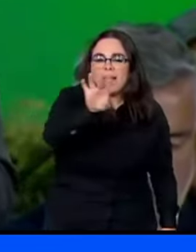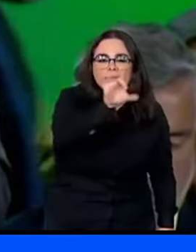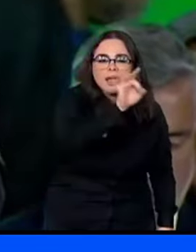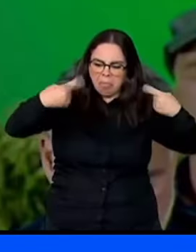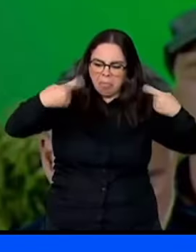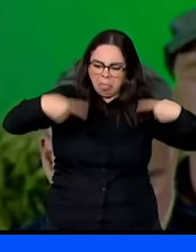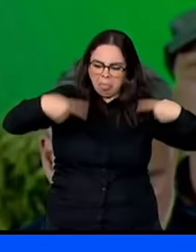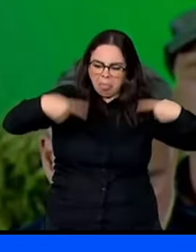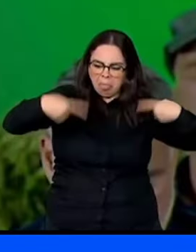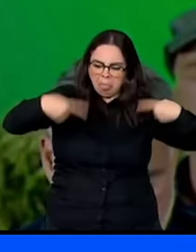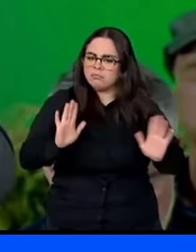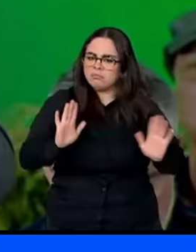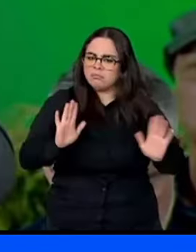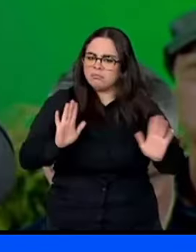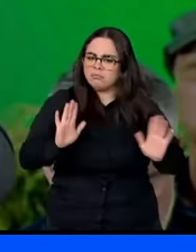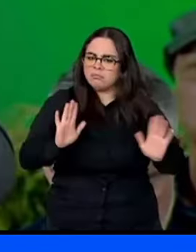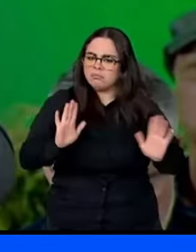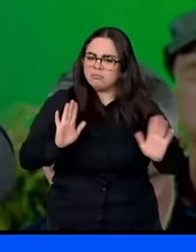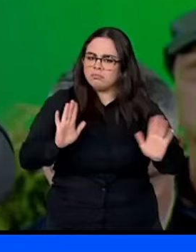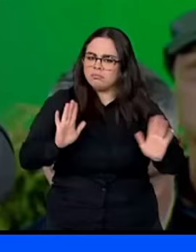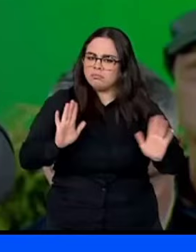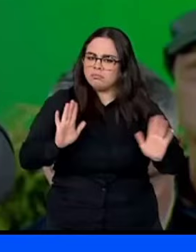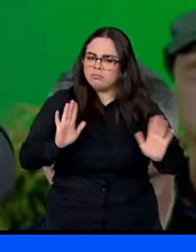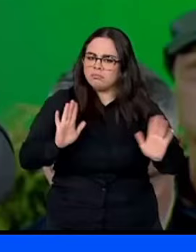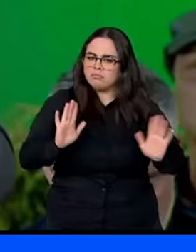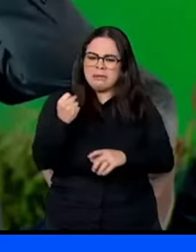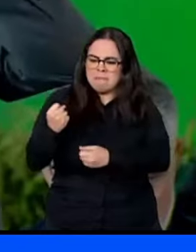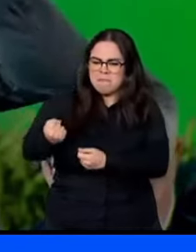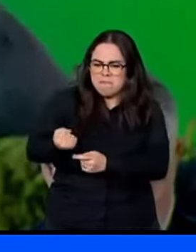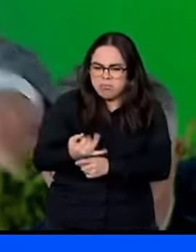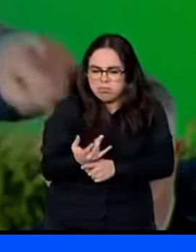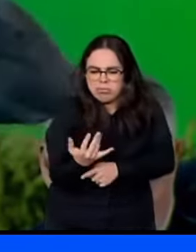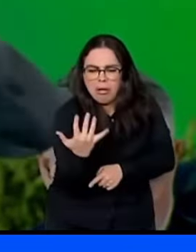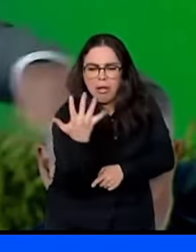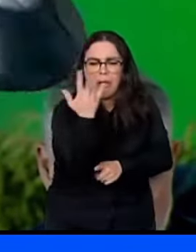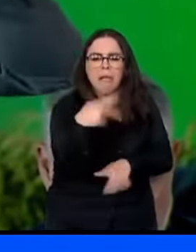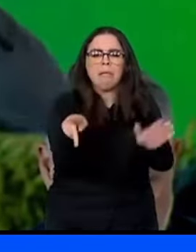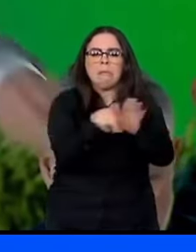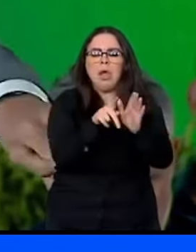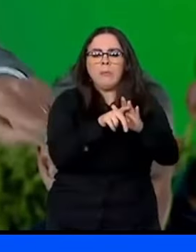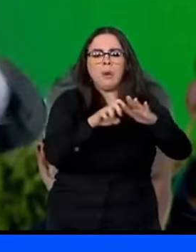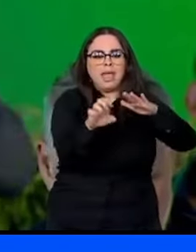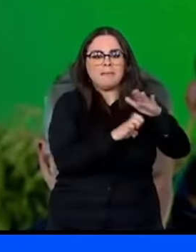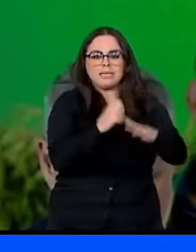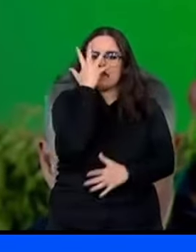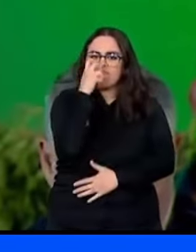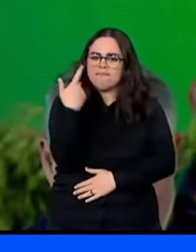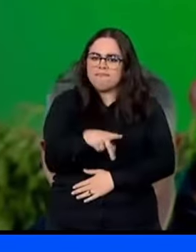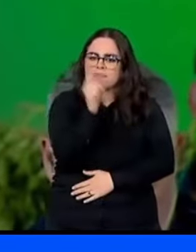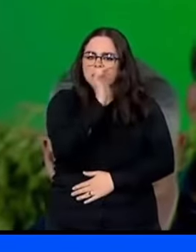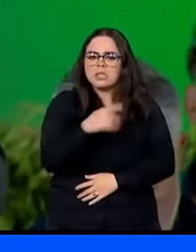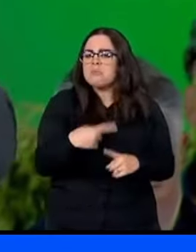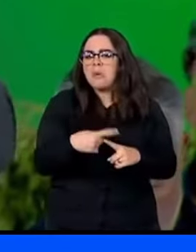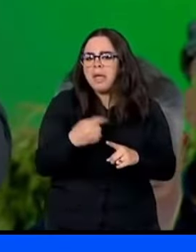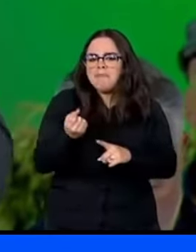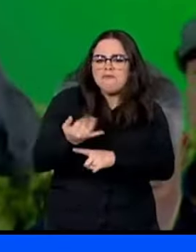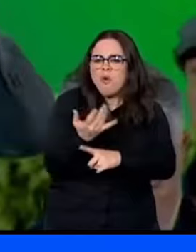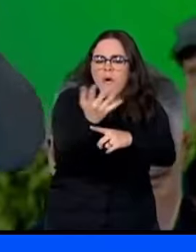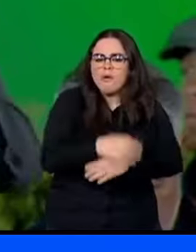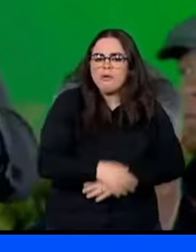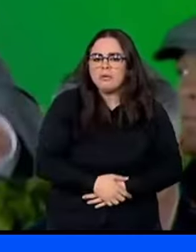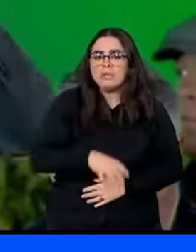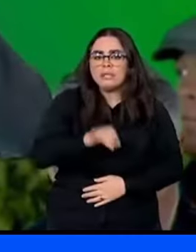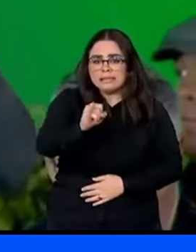nós Por que alguém tem que fazer queimada Que vai prejudicar os empresários sérios Nesse país? Quem for